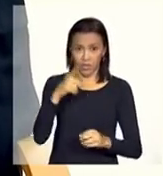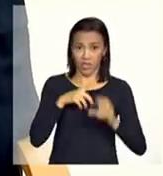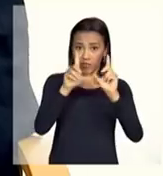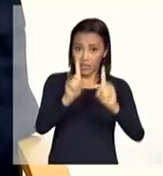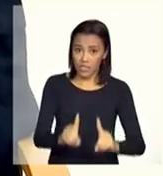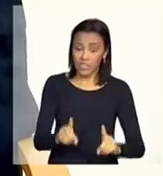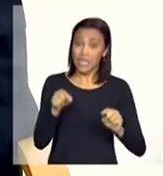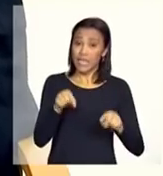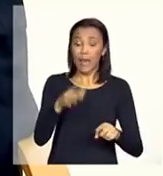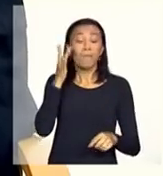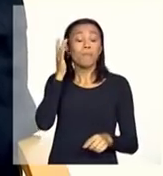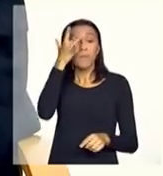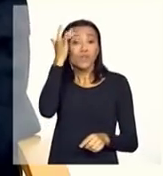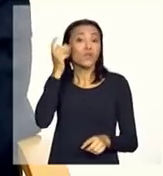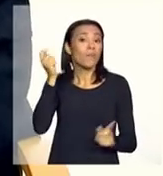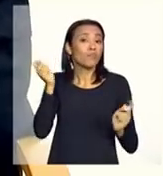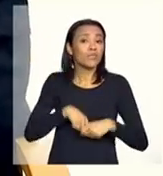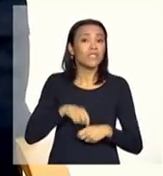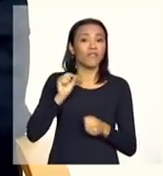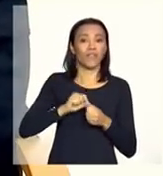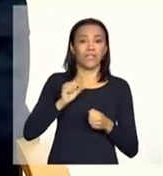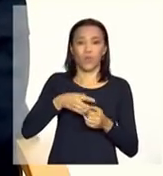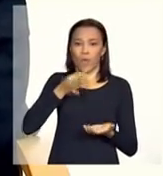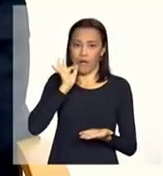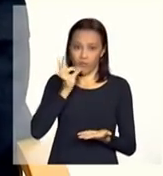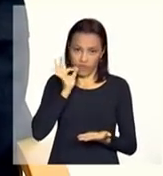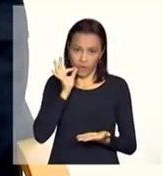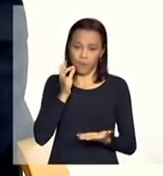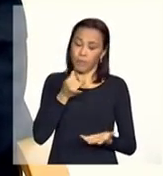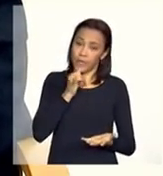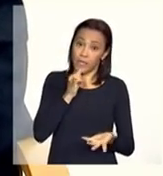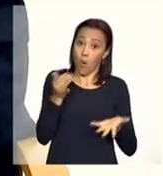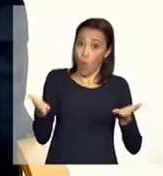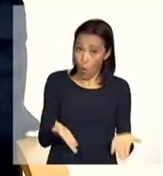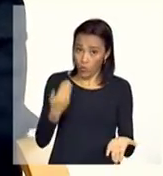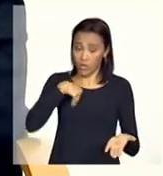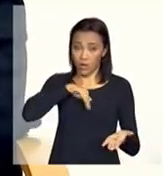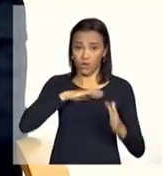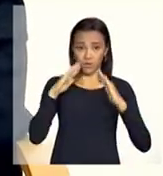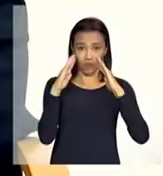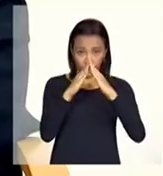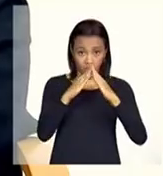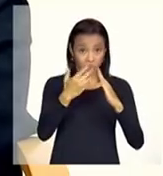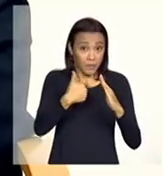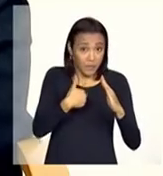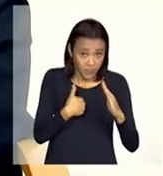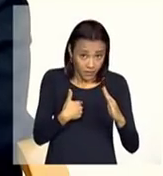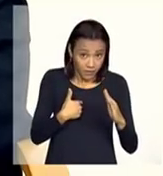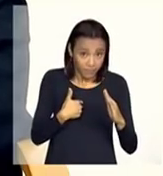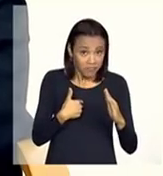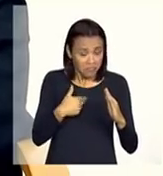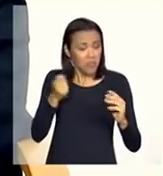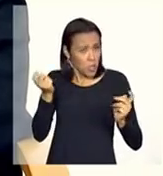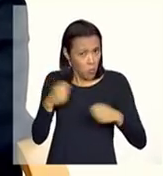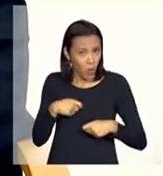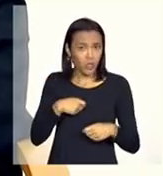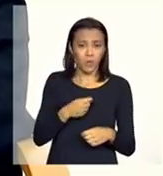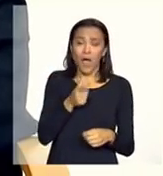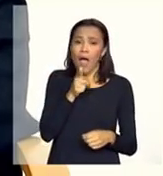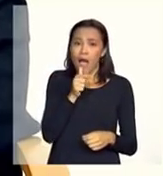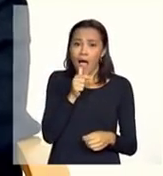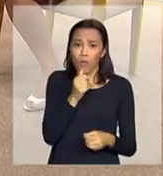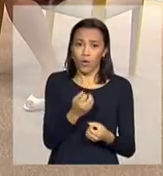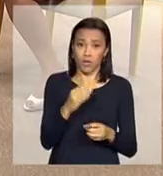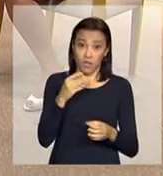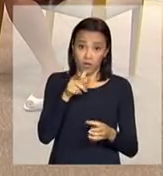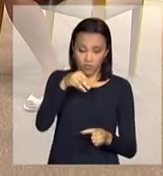de fazer um café. Então, assim, hoje, na nossa casa, para mim, eu posso esquentar uma água num fogão